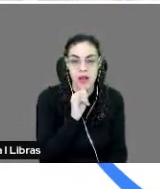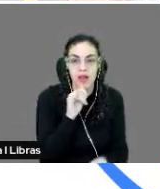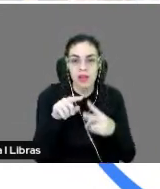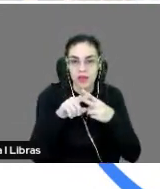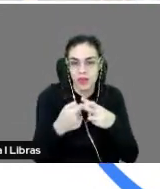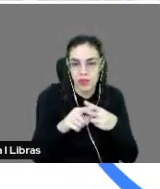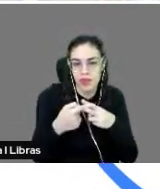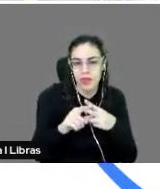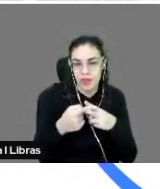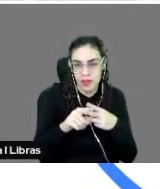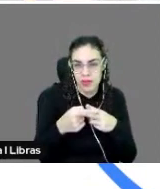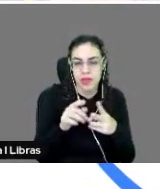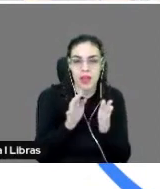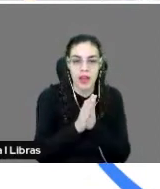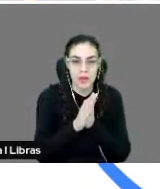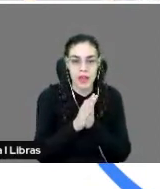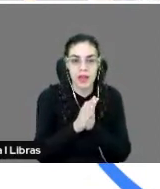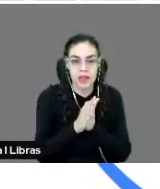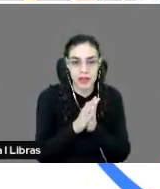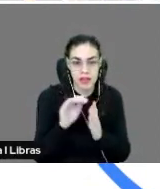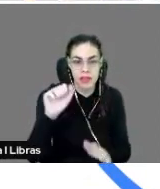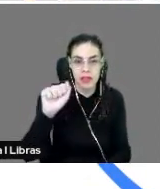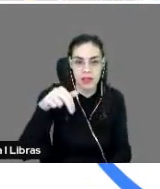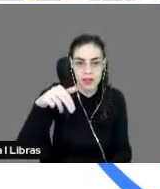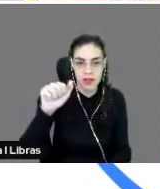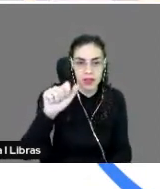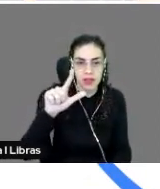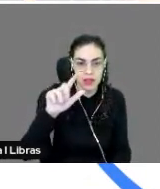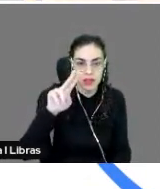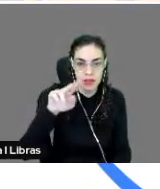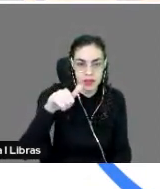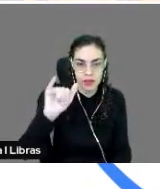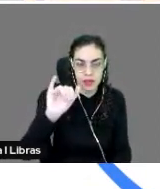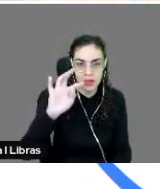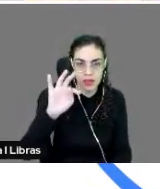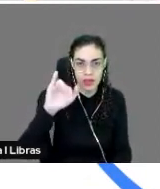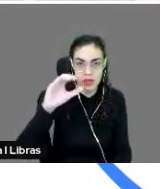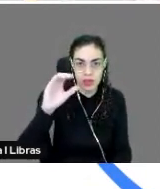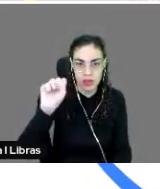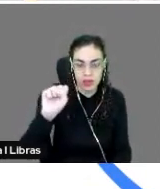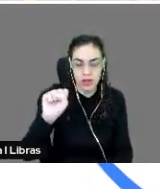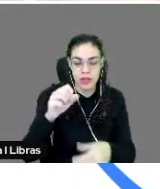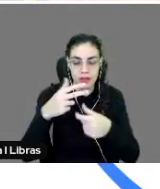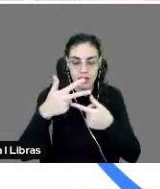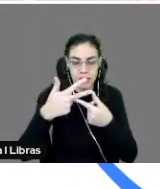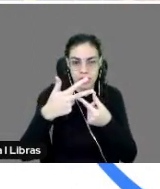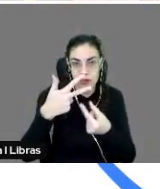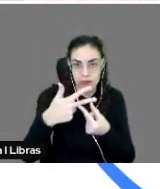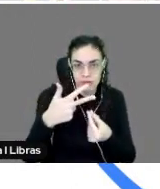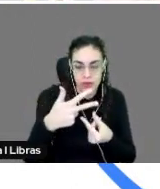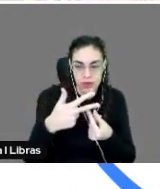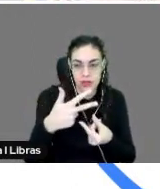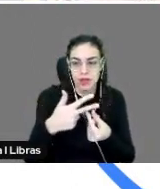Workspace for Education, como o Analytics do Classroom, onde você consegue obter e